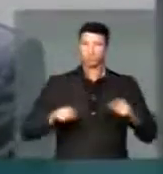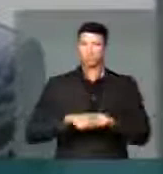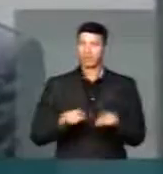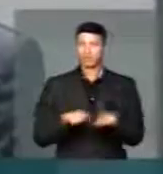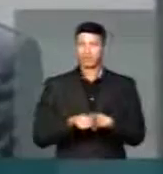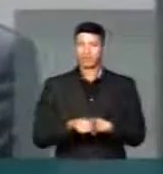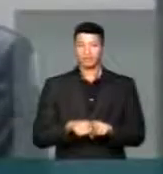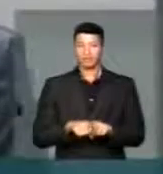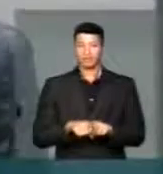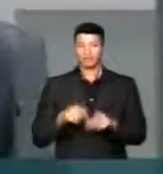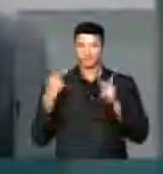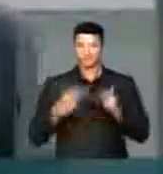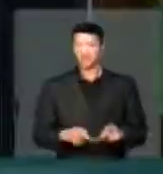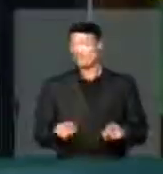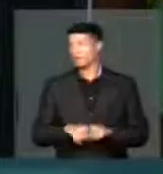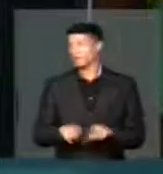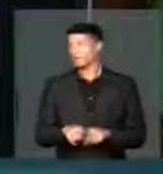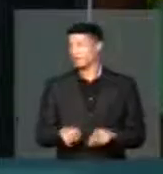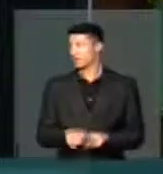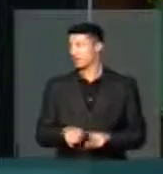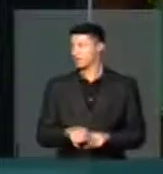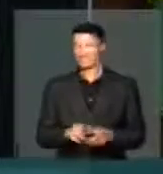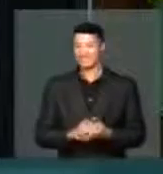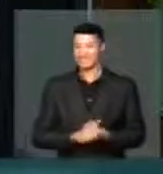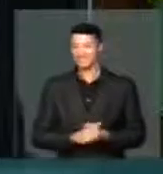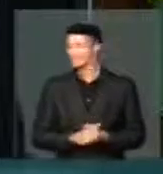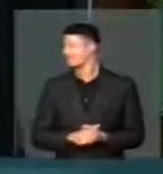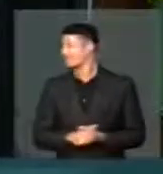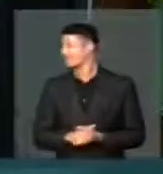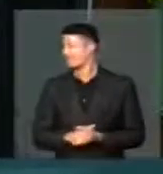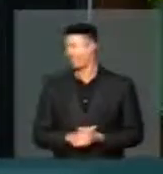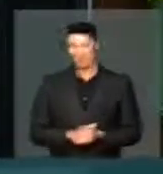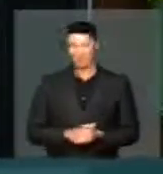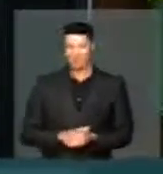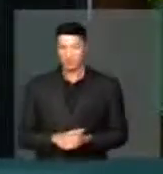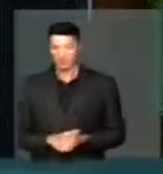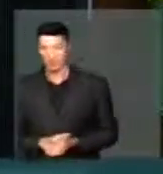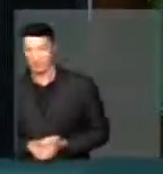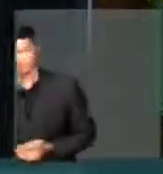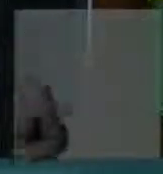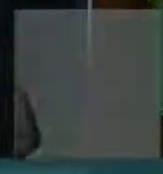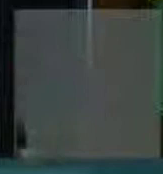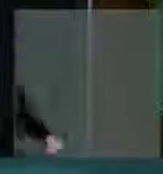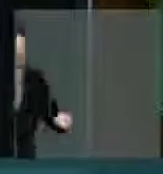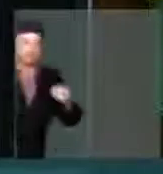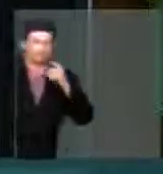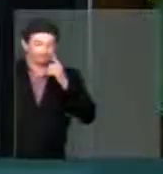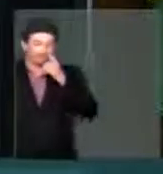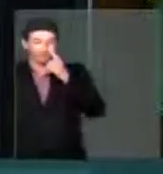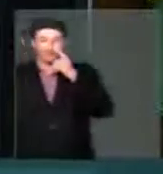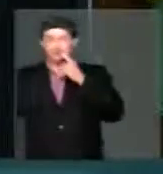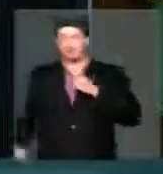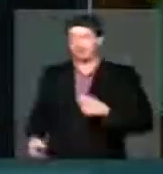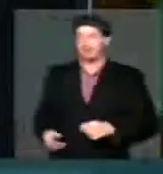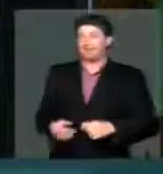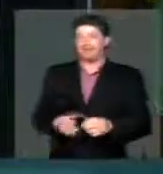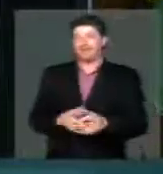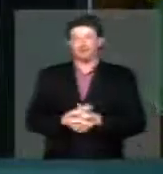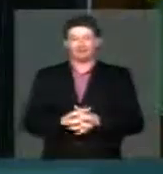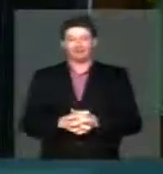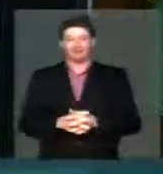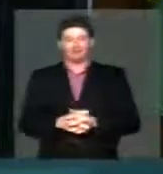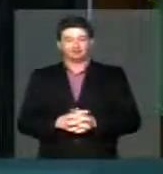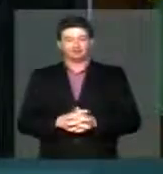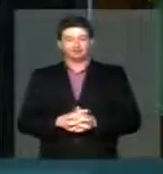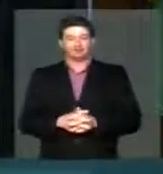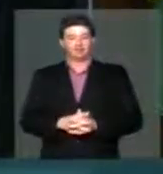casa através de outros projetos. Agradeço a parte de Vossa Excelência e concordo plenamente com as suas